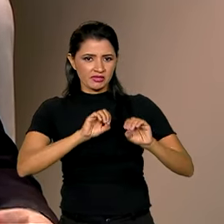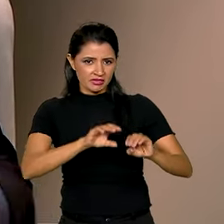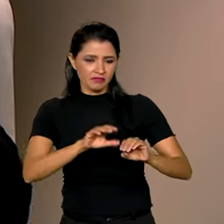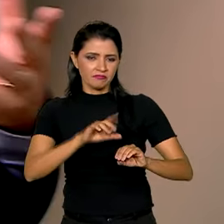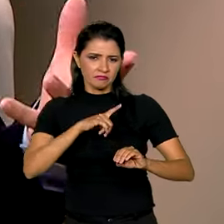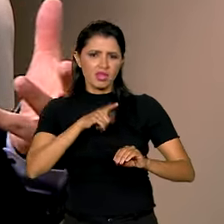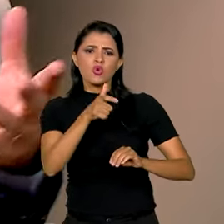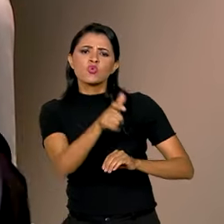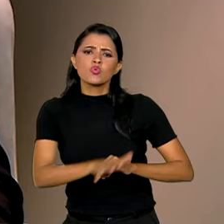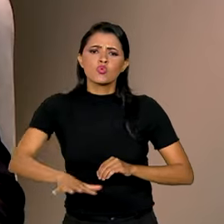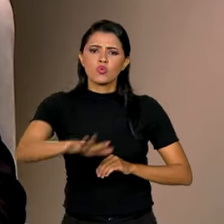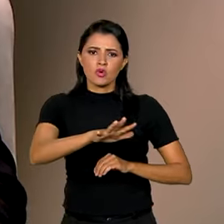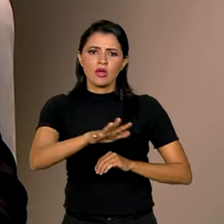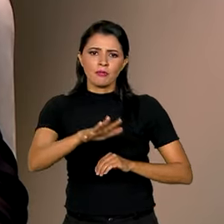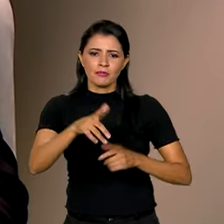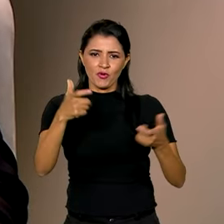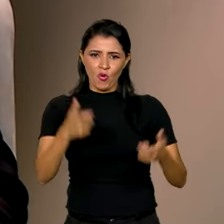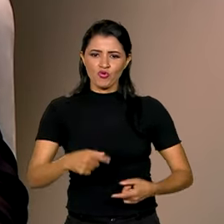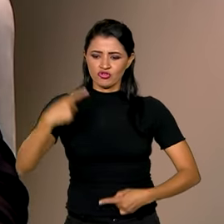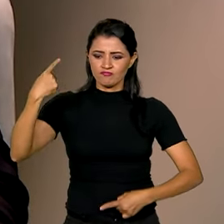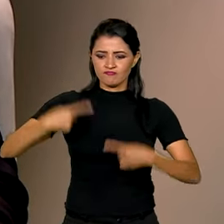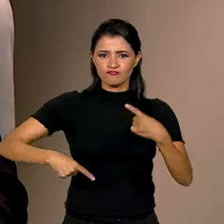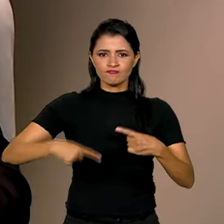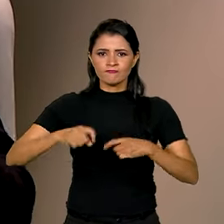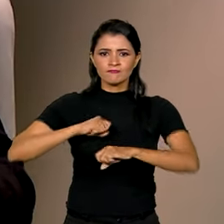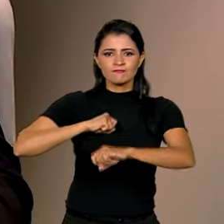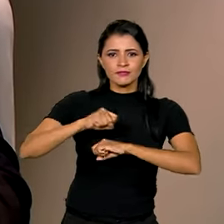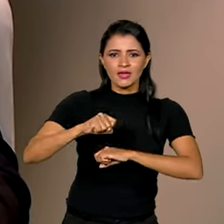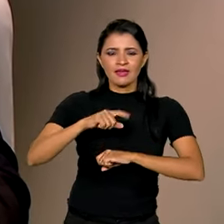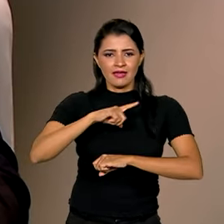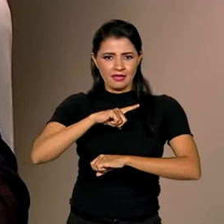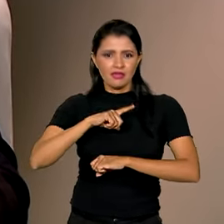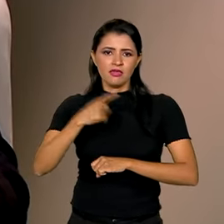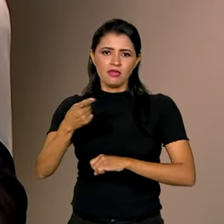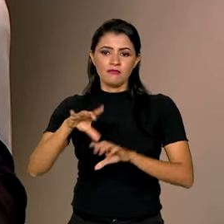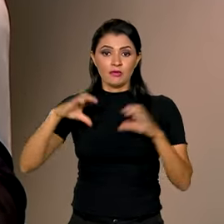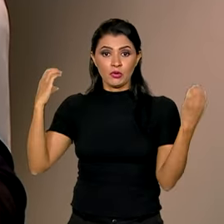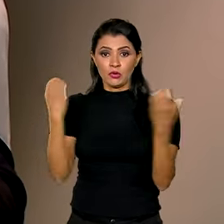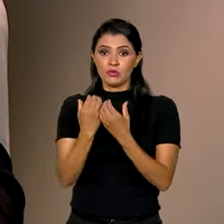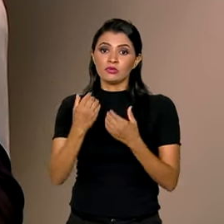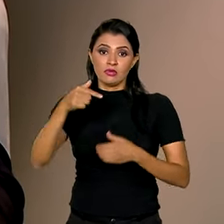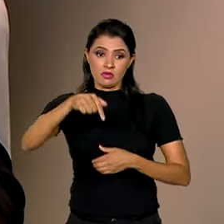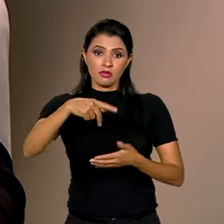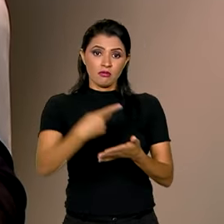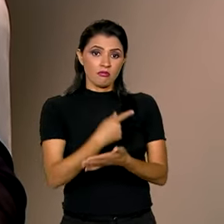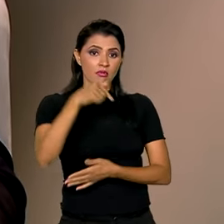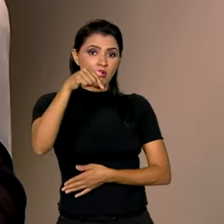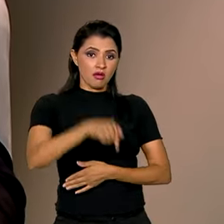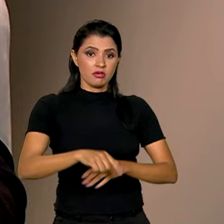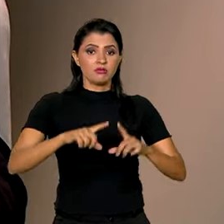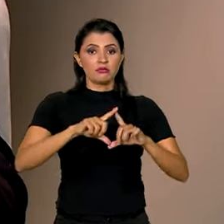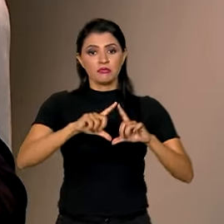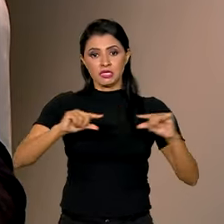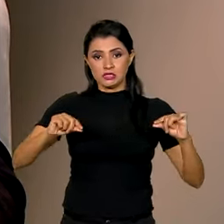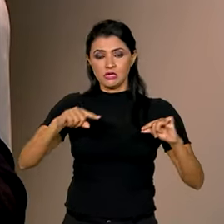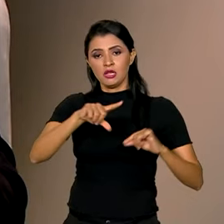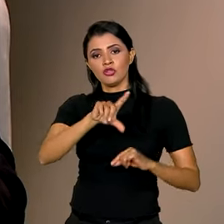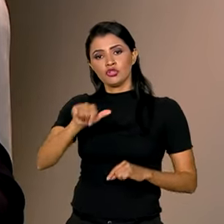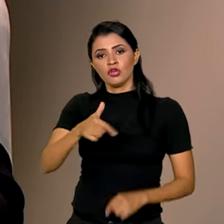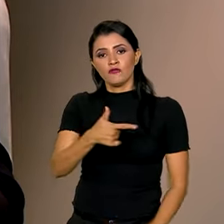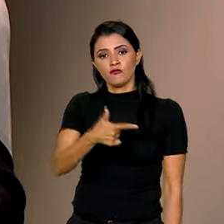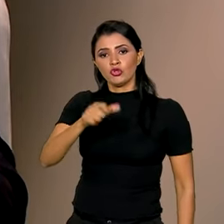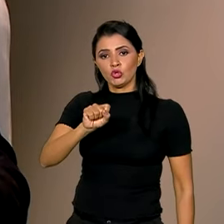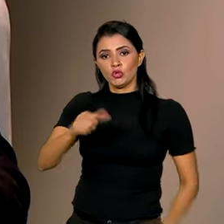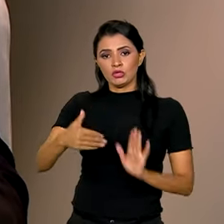o ambiente desse debate. E a conferência a acontecer aqui em Brasília nos dias 28